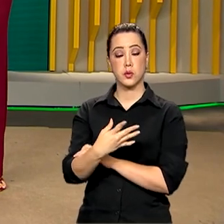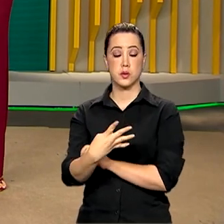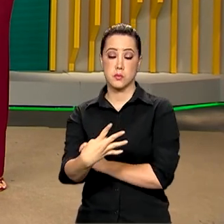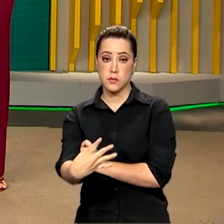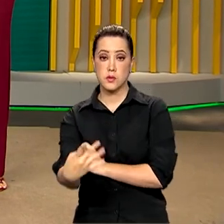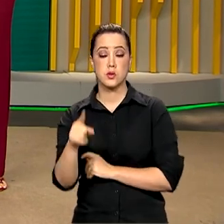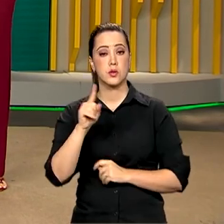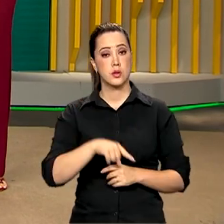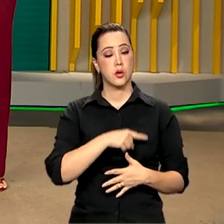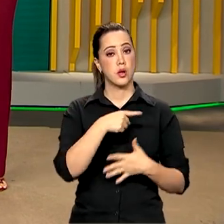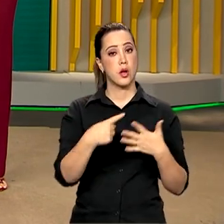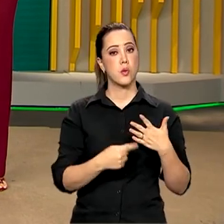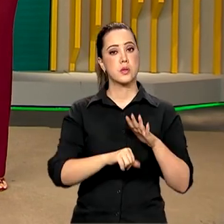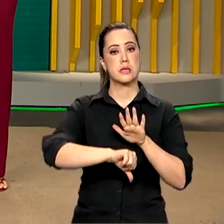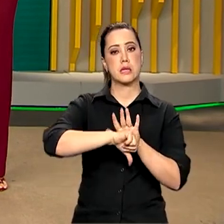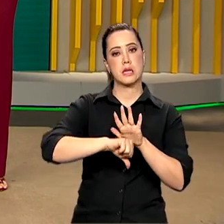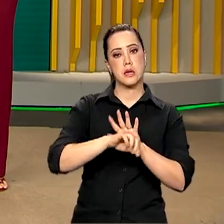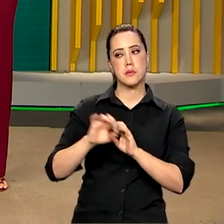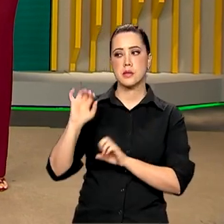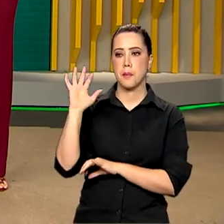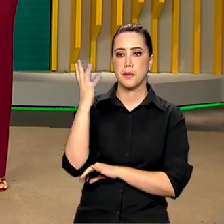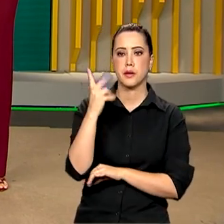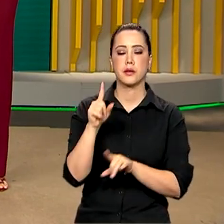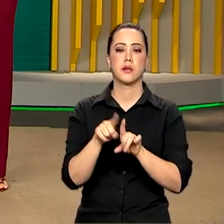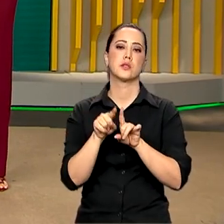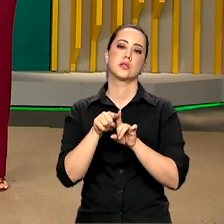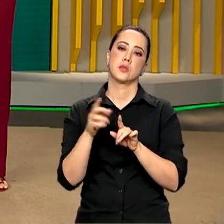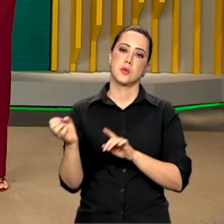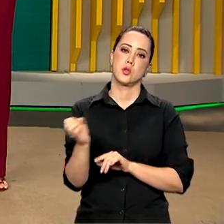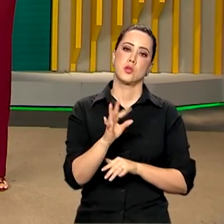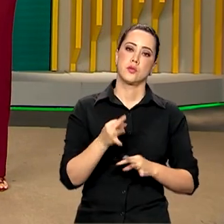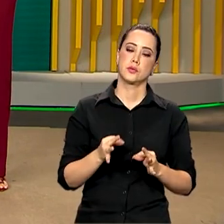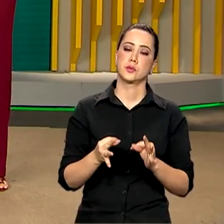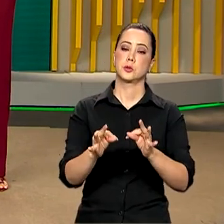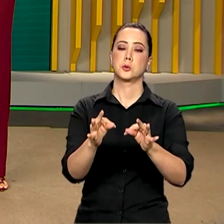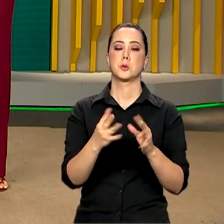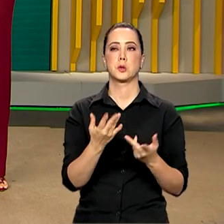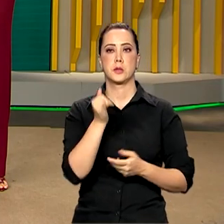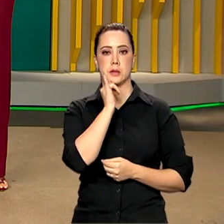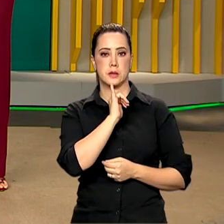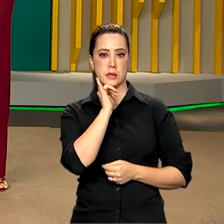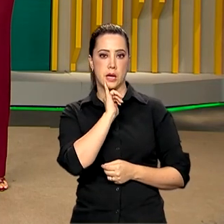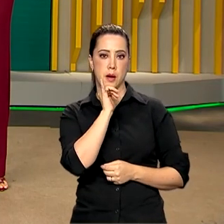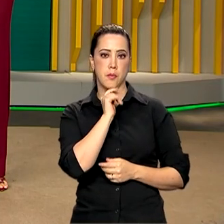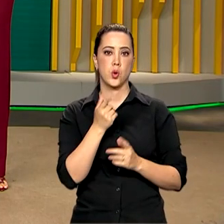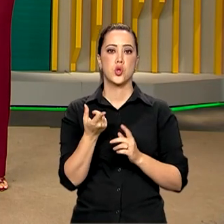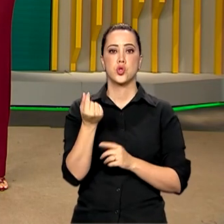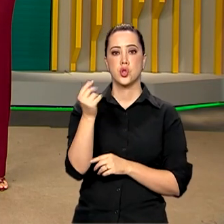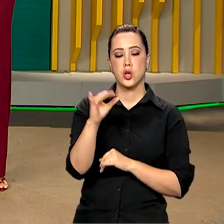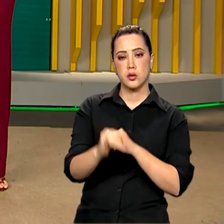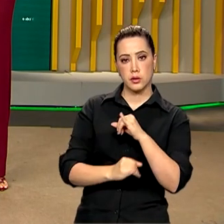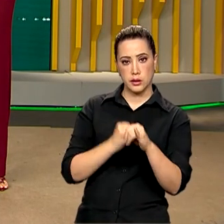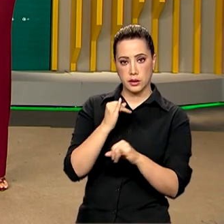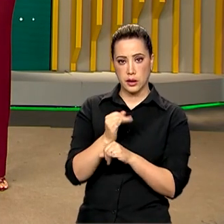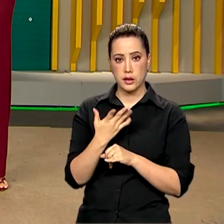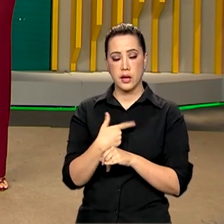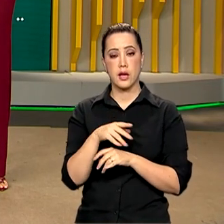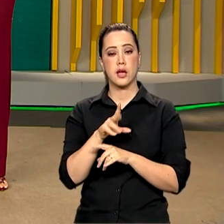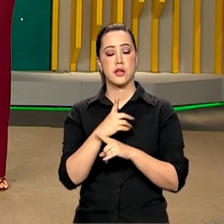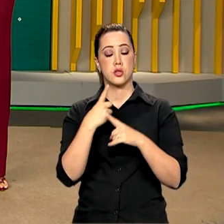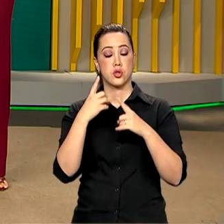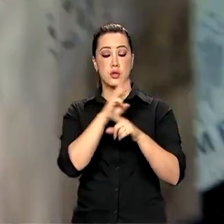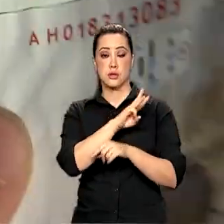estão os crimes ambientais e aqueles que envolvem novas tecnologias, como criptomoedas e sites de apostas online.